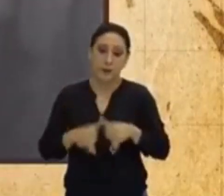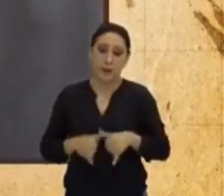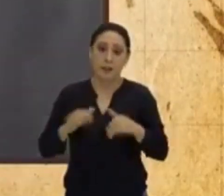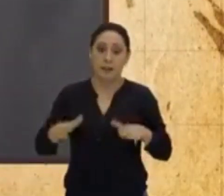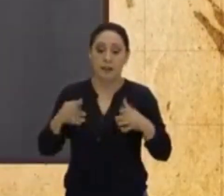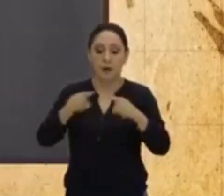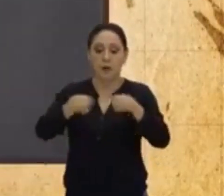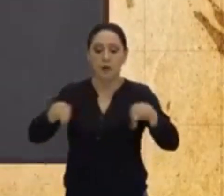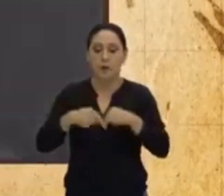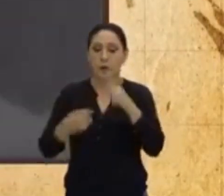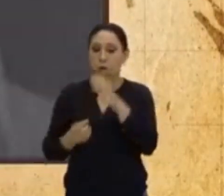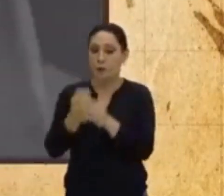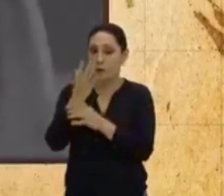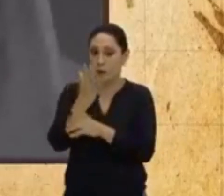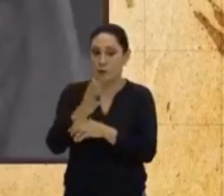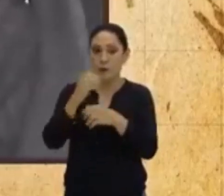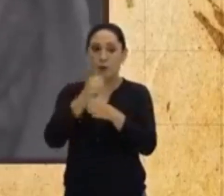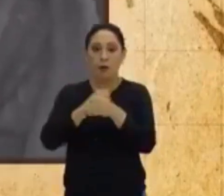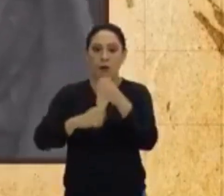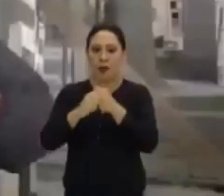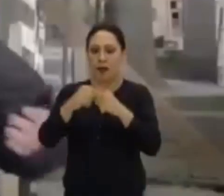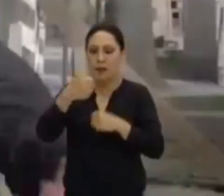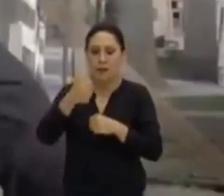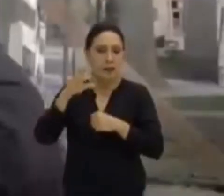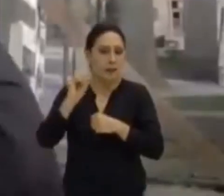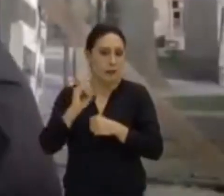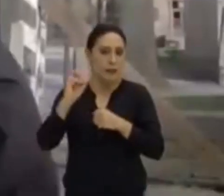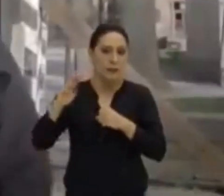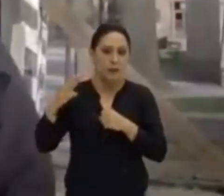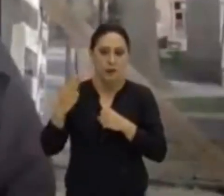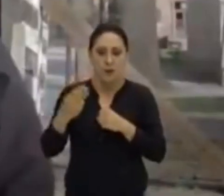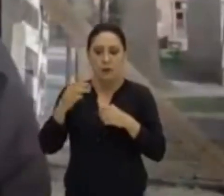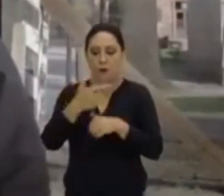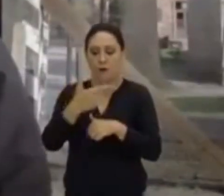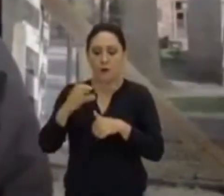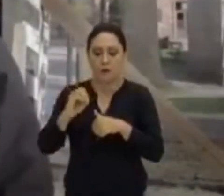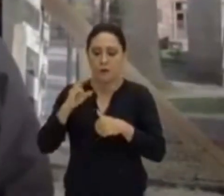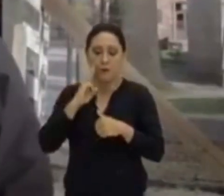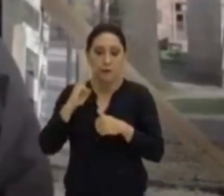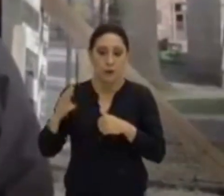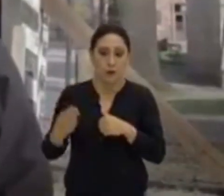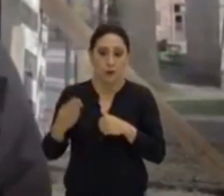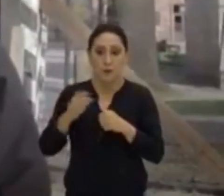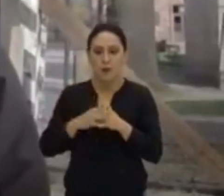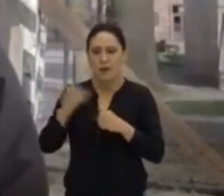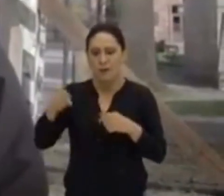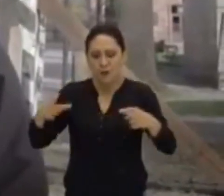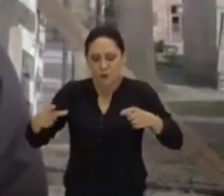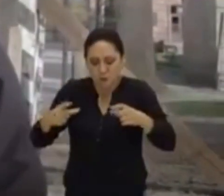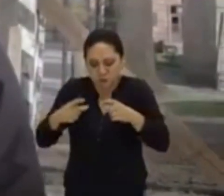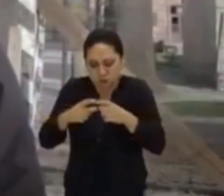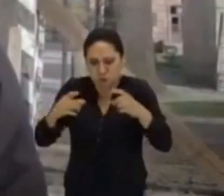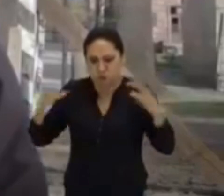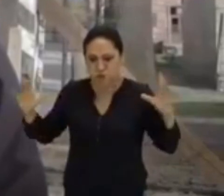campo foi construído a princípio para 10 mil prisioneiros, depois expandido para 20 mil, e depois ficou pequeno para a quantidade de prisioneiros que